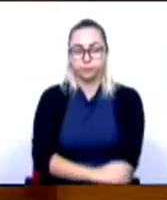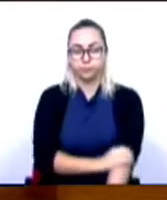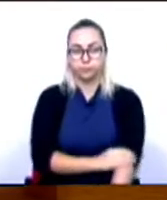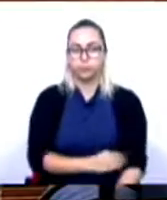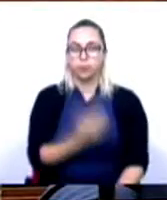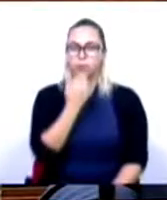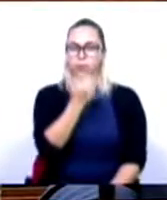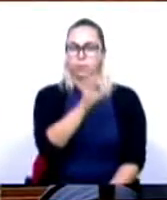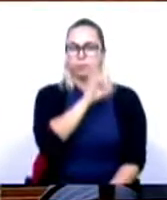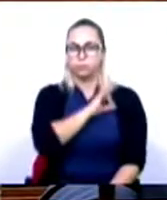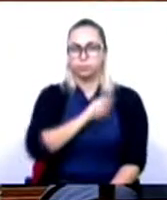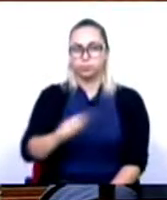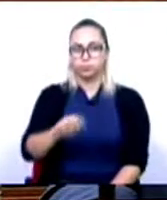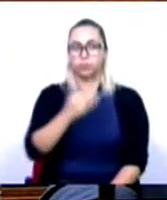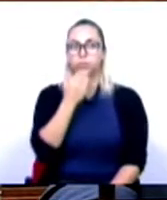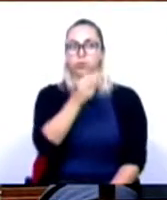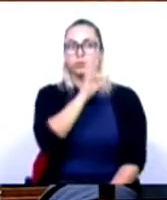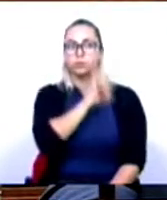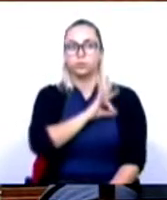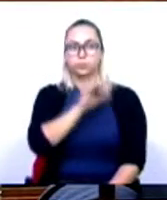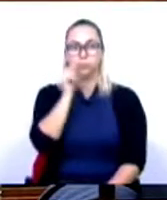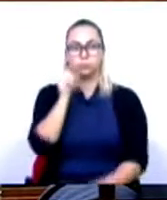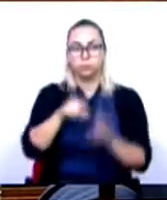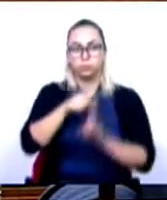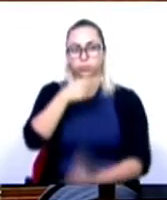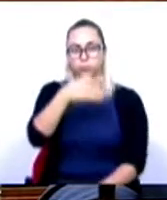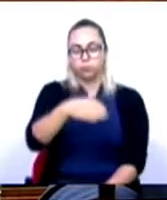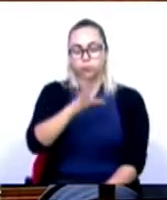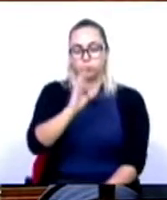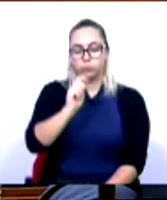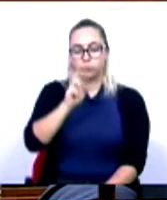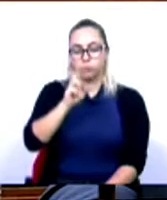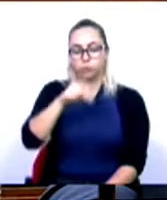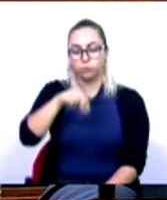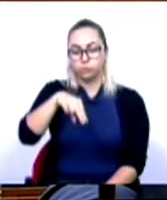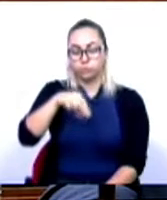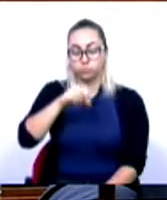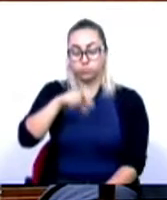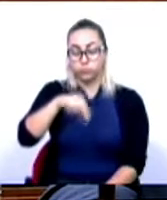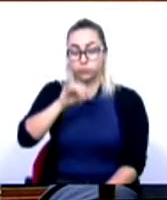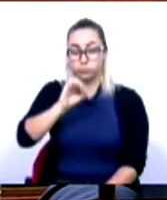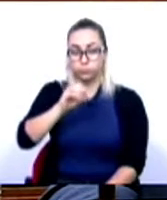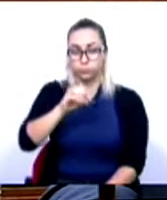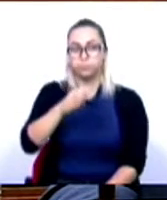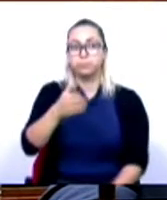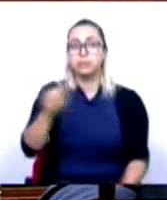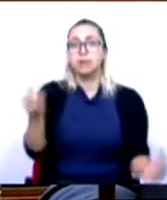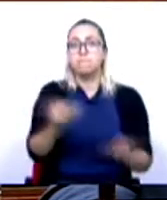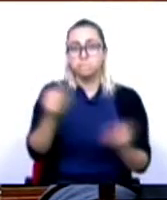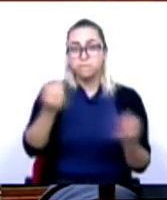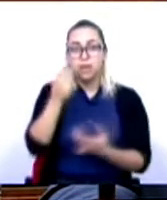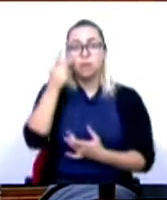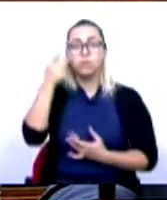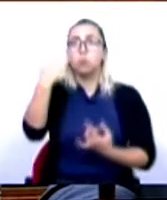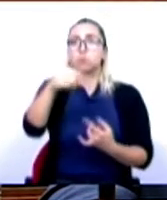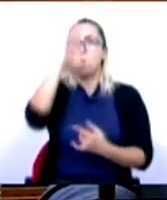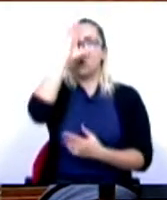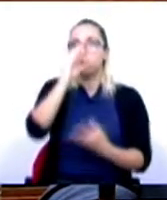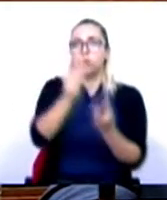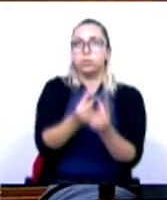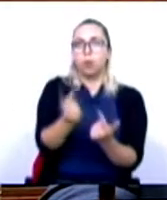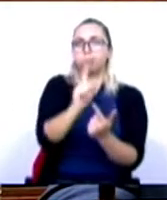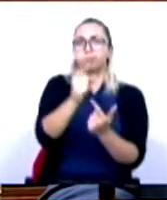Muito obrigado, Sr. Presidente. Muito obrigado, Sr. Deputado Jerónimo de Sousa. Sim, há mais vida para além do Orçamento